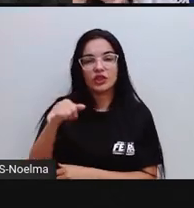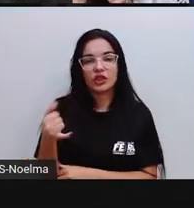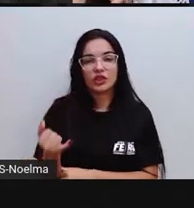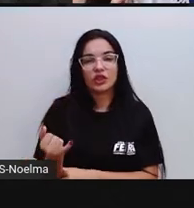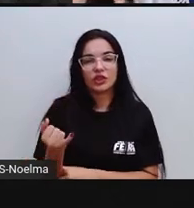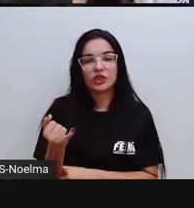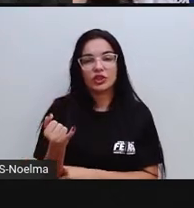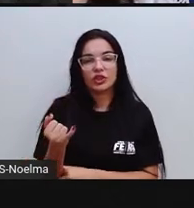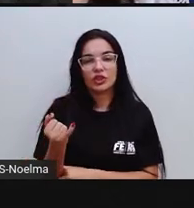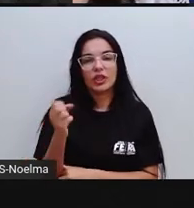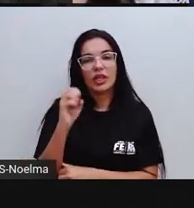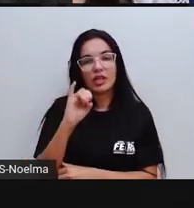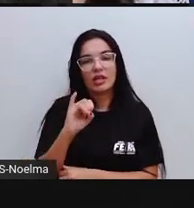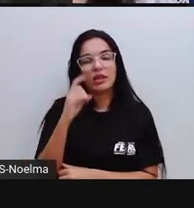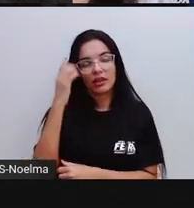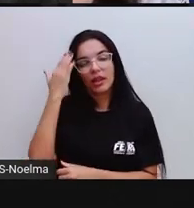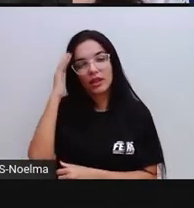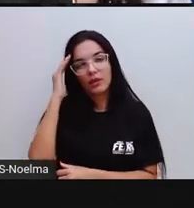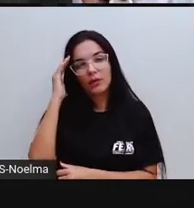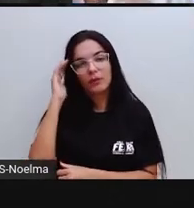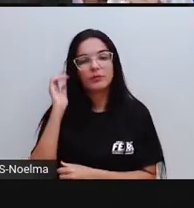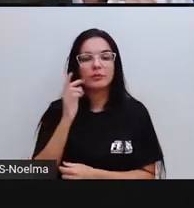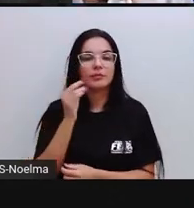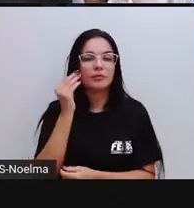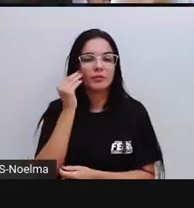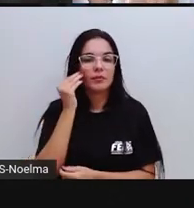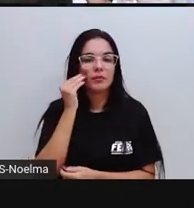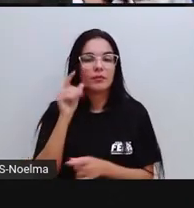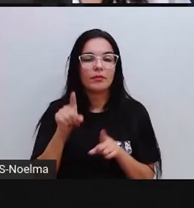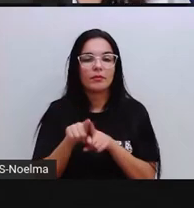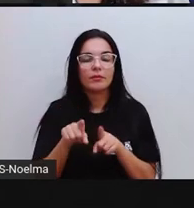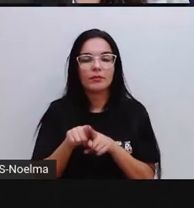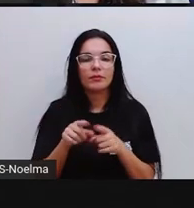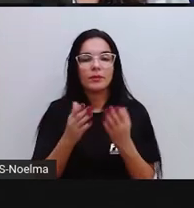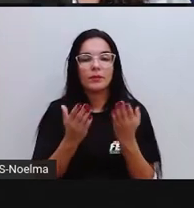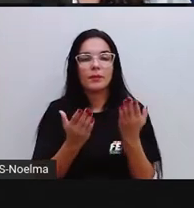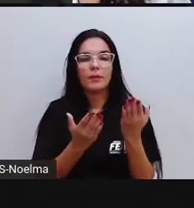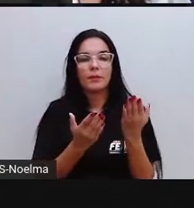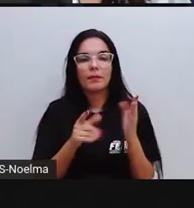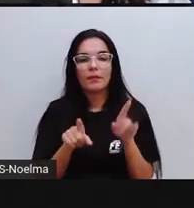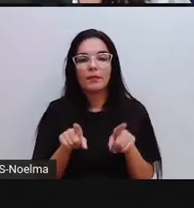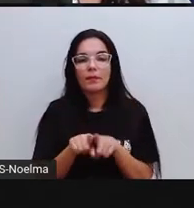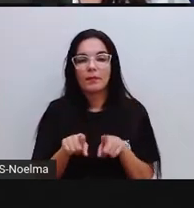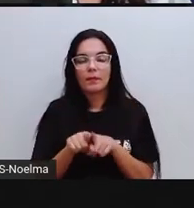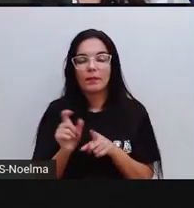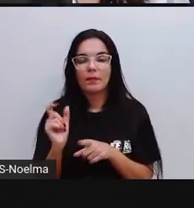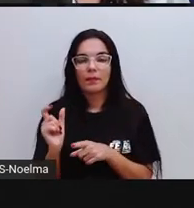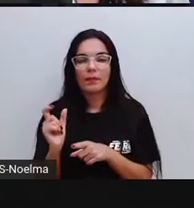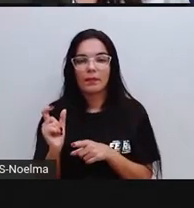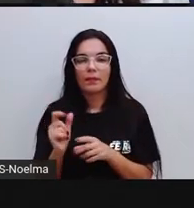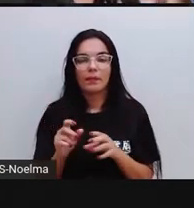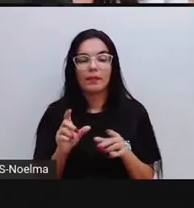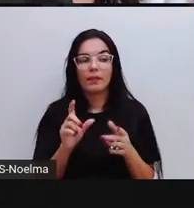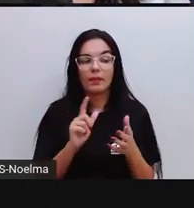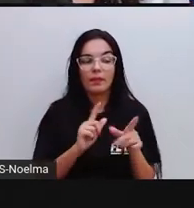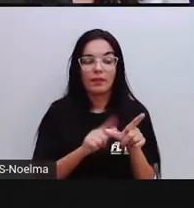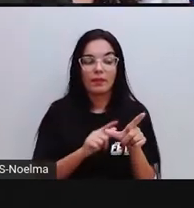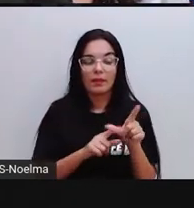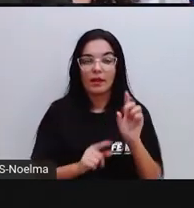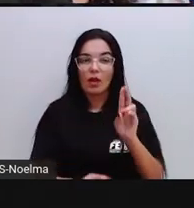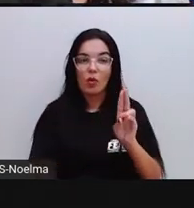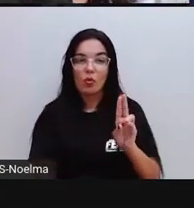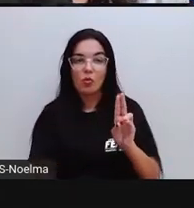vogal I, tá? Observem também que nessas palavras a letra U não é